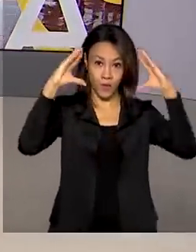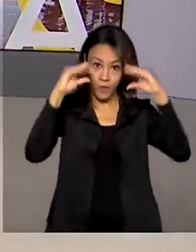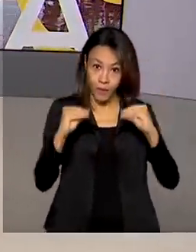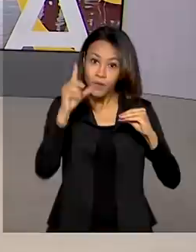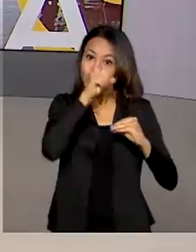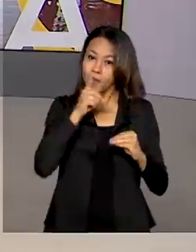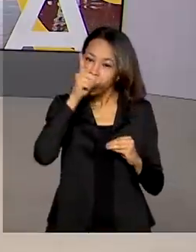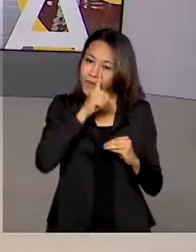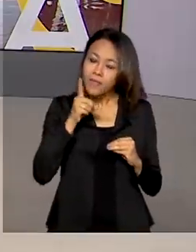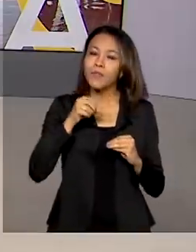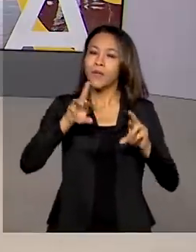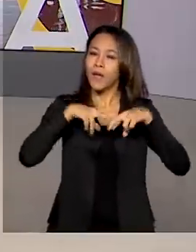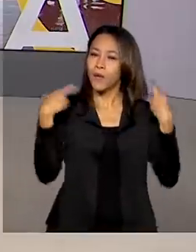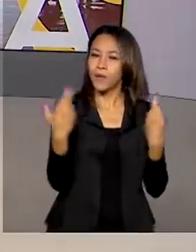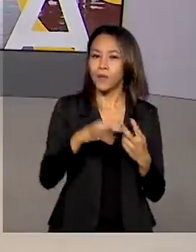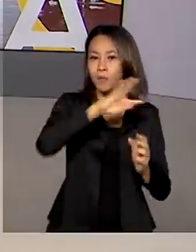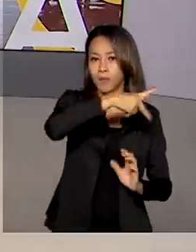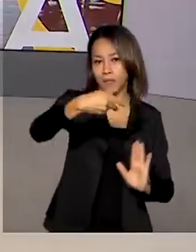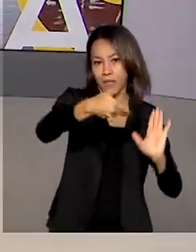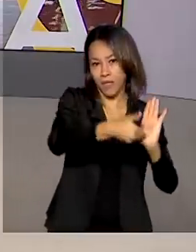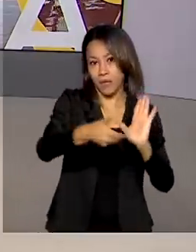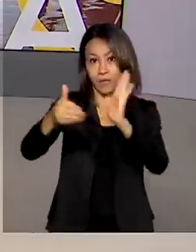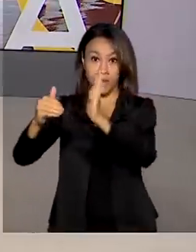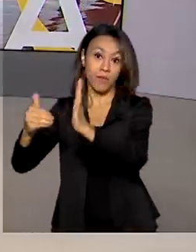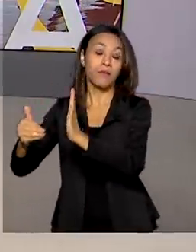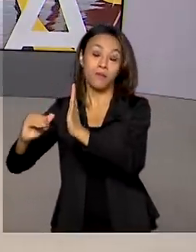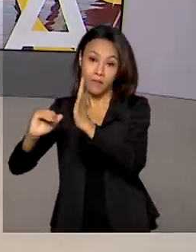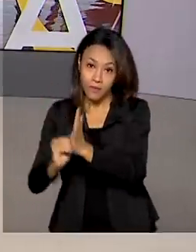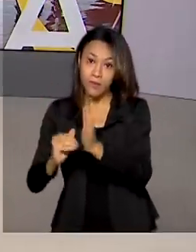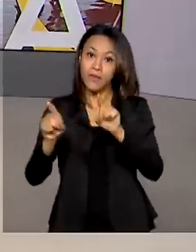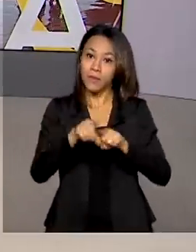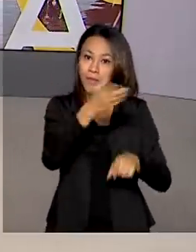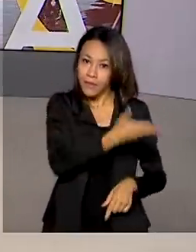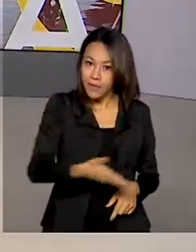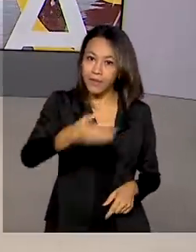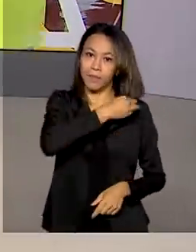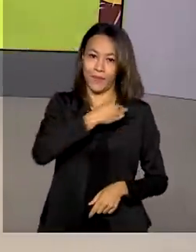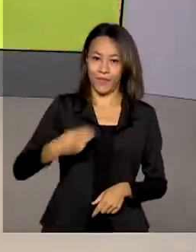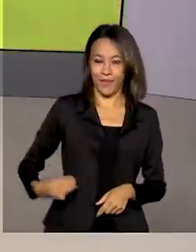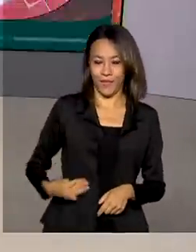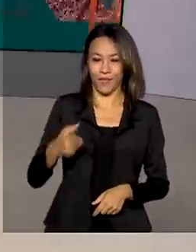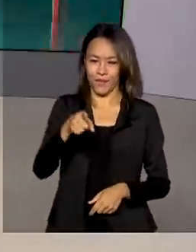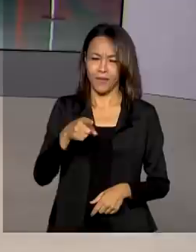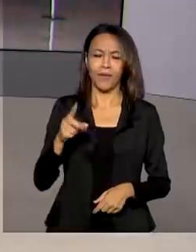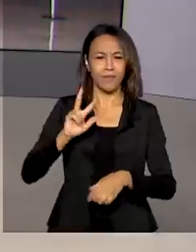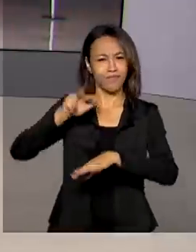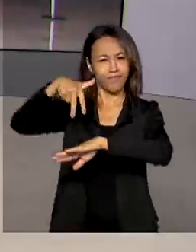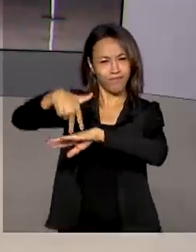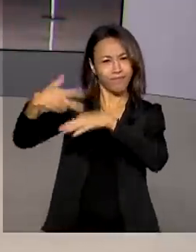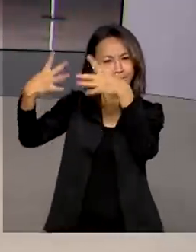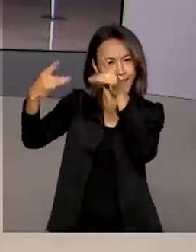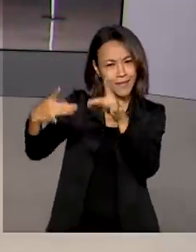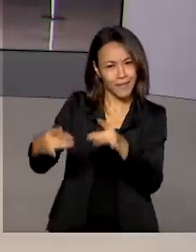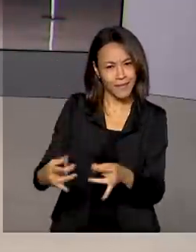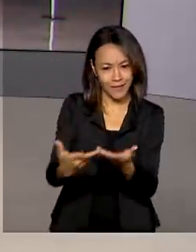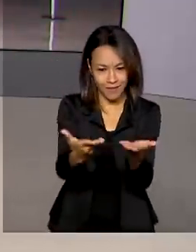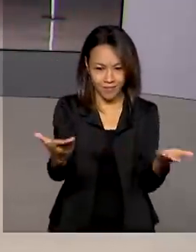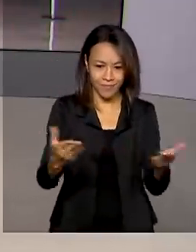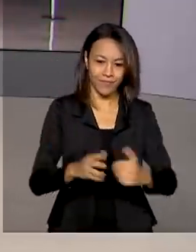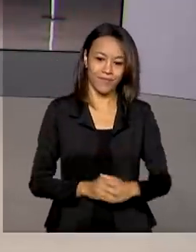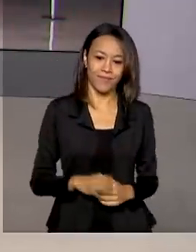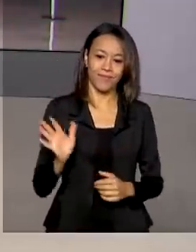com os presidentes da Câmara e do Senado e também ministros. Ao vivo do Palácio do Planalto, Ana Luíza Prazer tem uns detalhes para a gente.